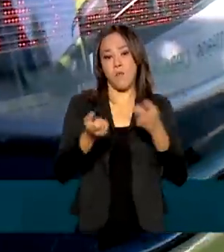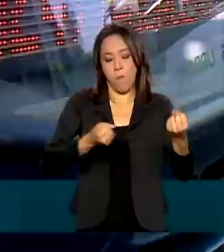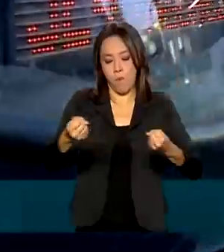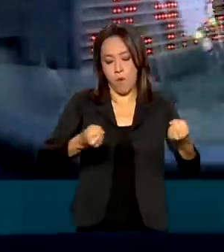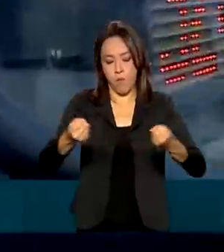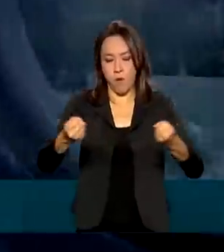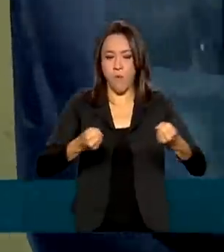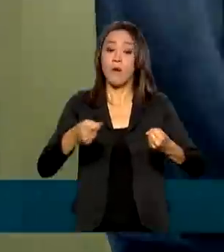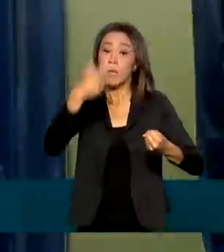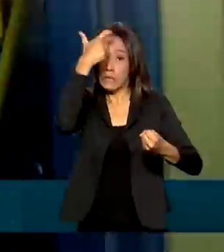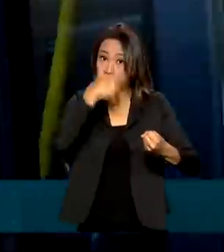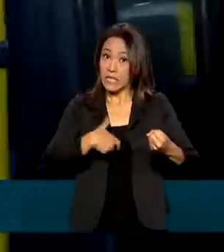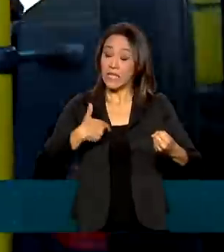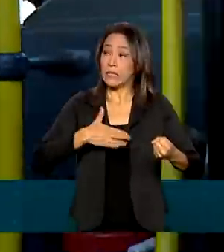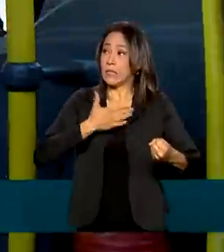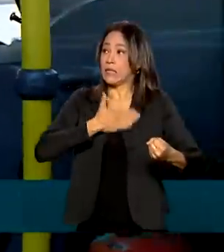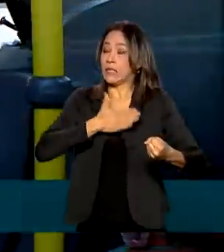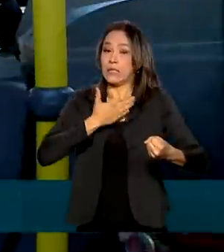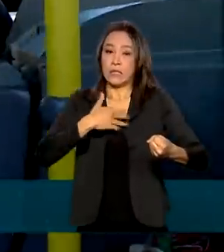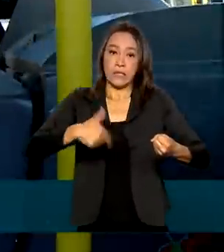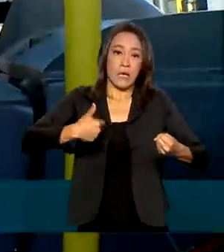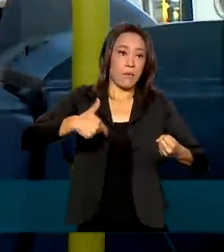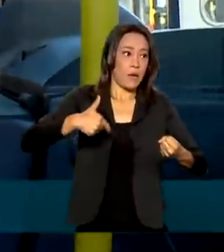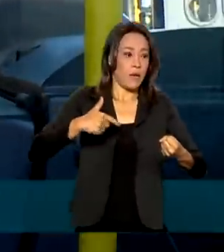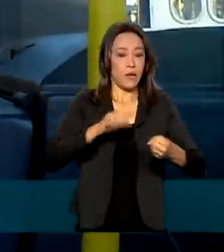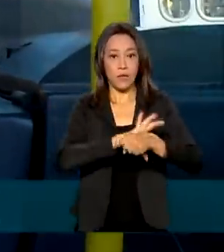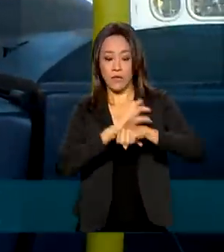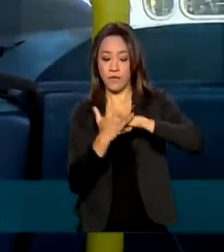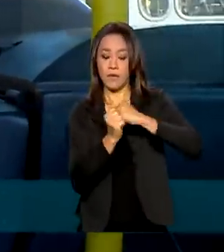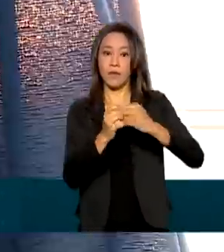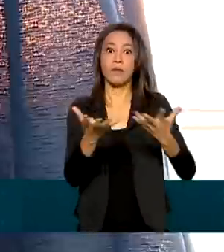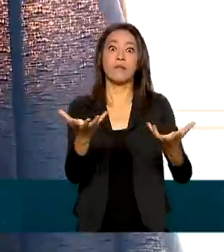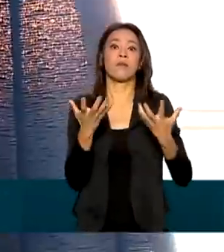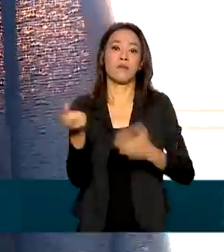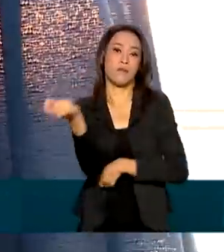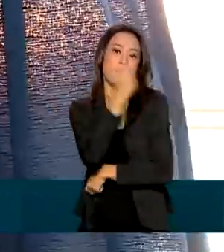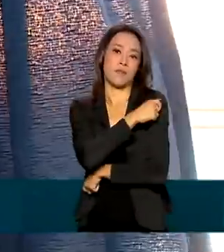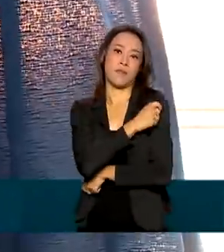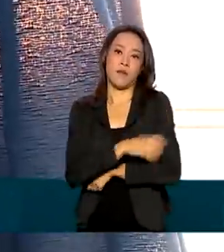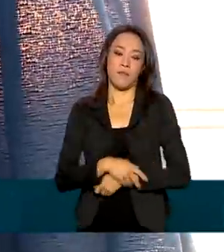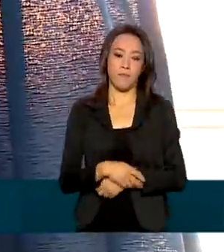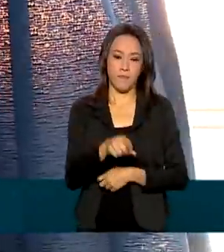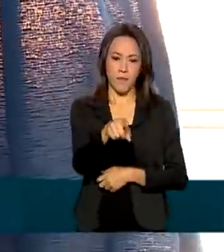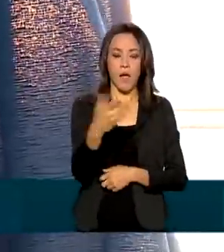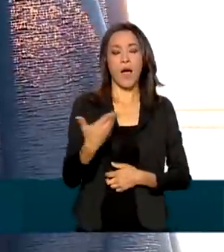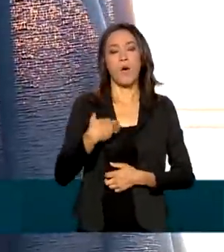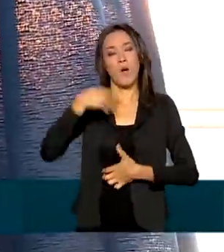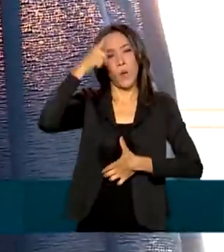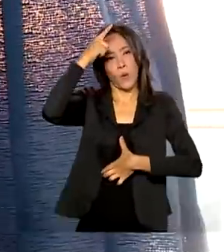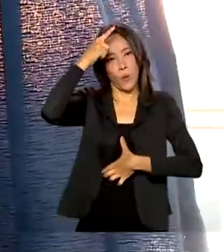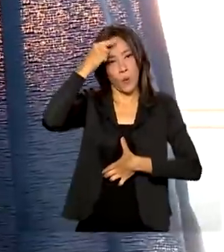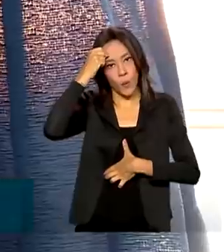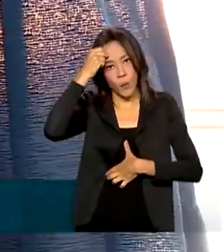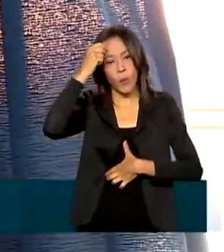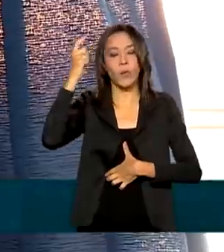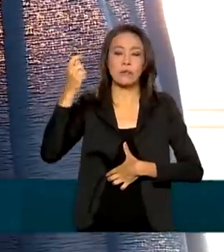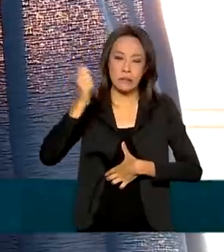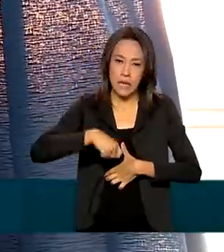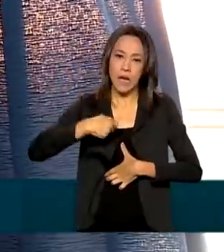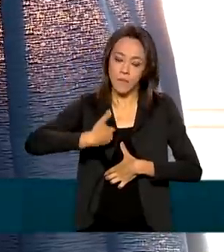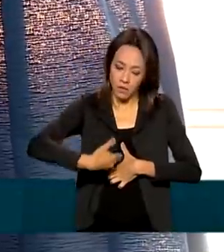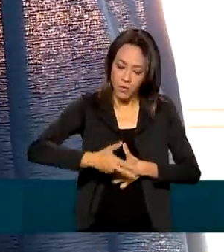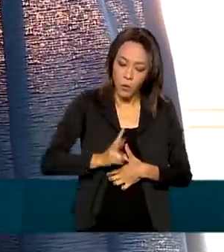trabalhado apreensivo na pandemia e não vê a hora de se vacinar. Vai dar para trabalhar com mais tranquilidade e